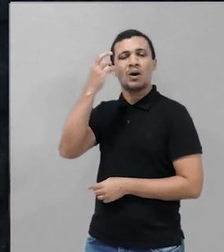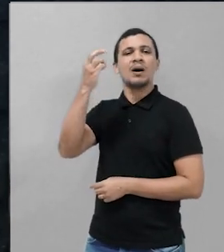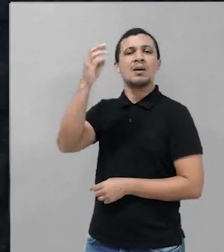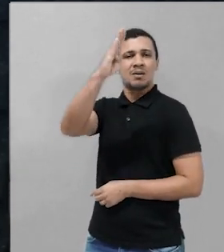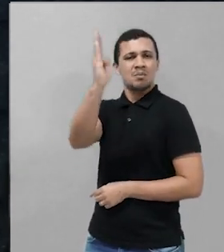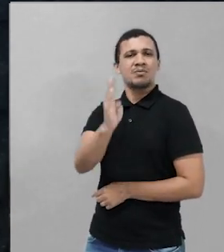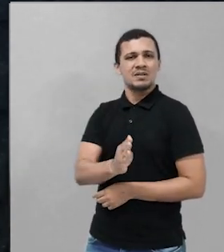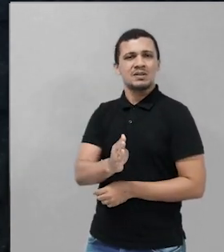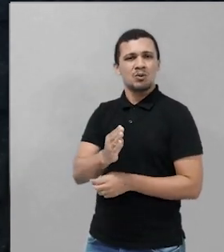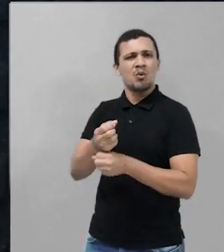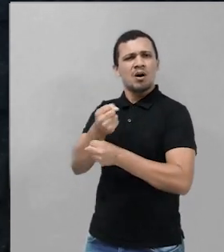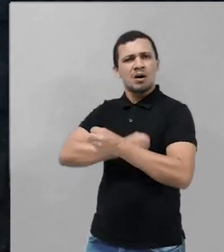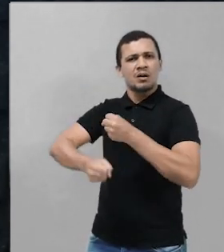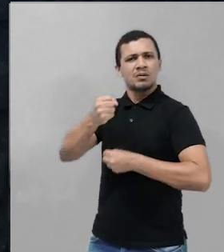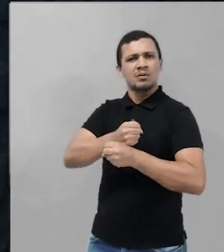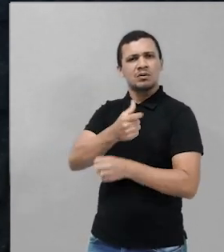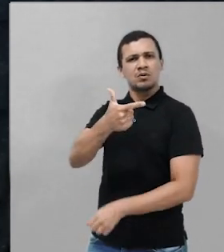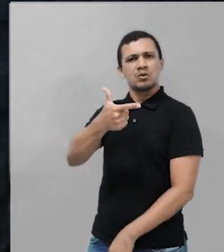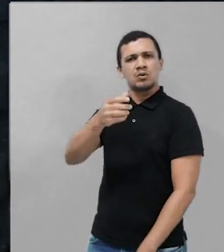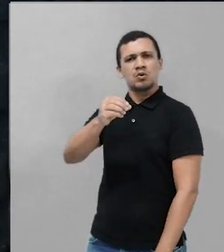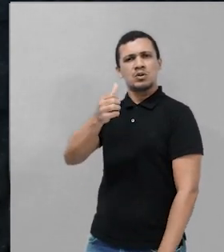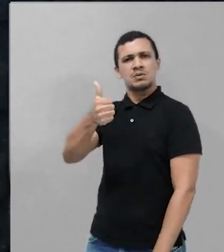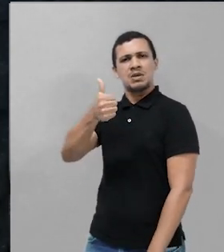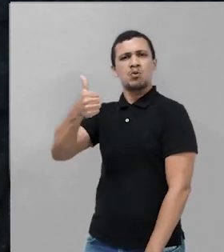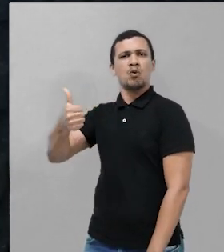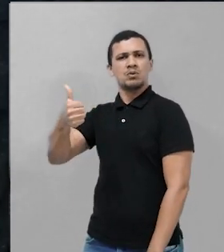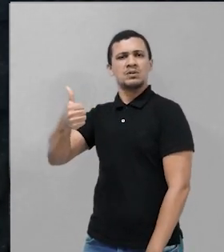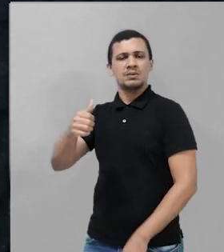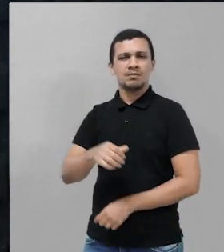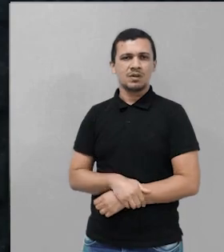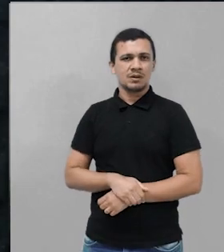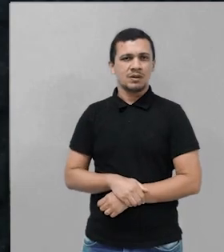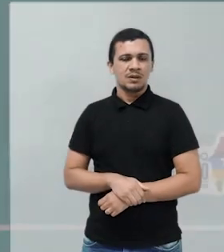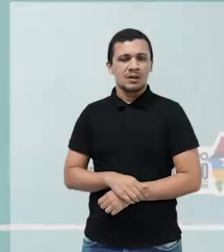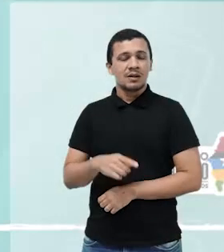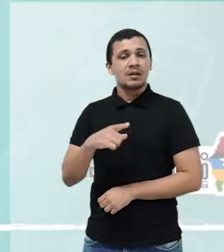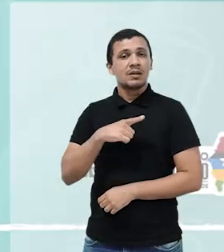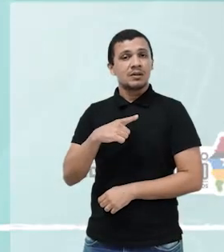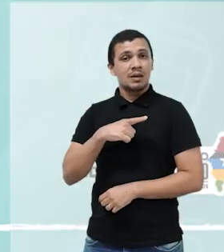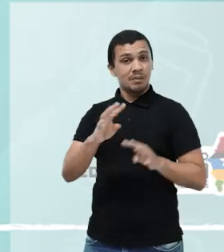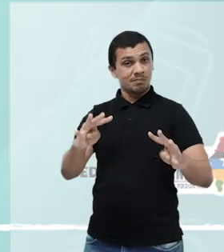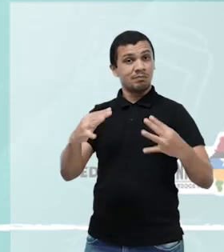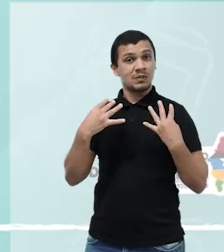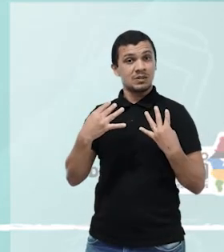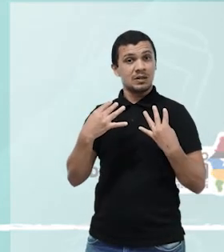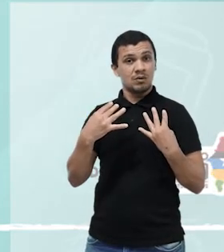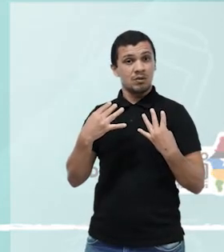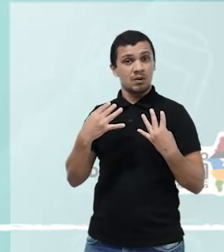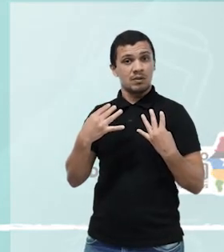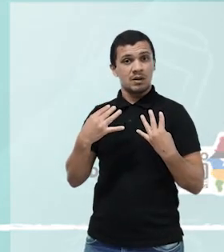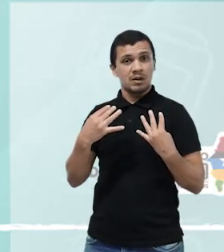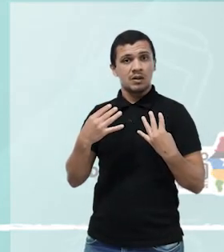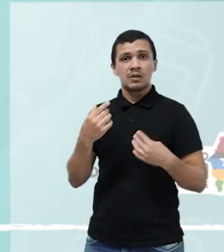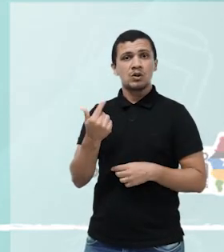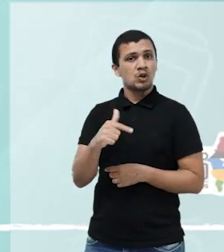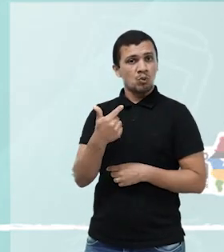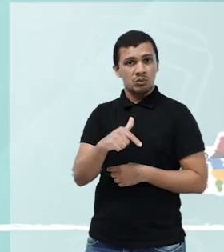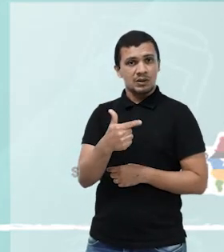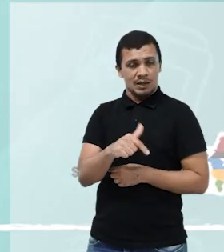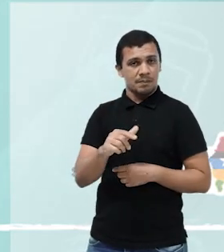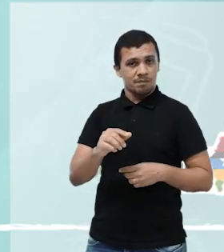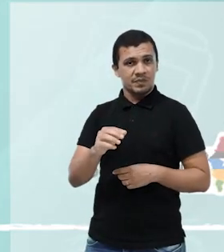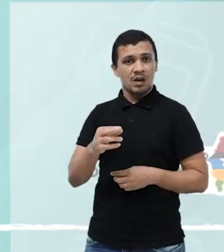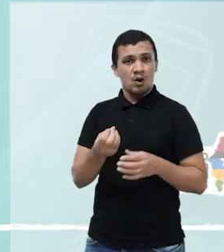Atenção. O tambor de crioula, ou a punga, não é de origem religiosa. Ela é